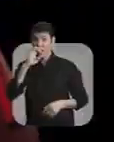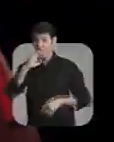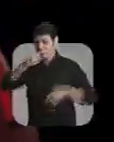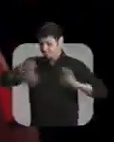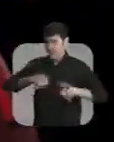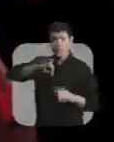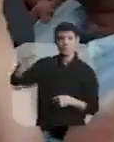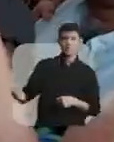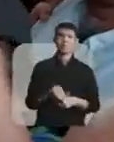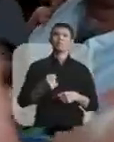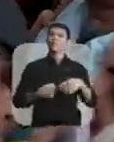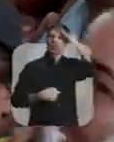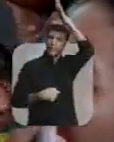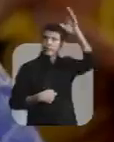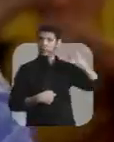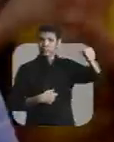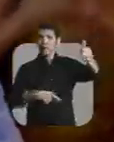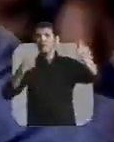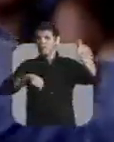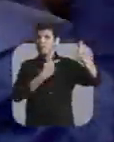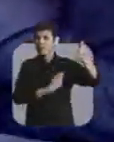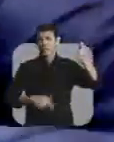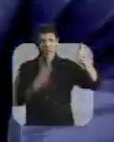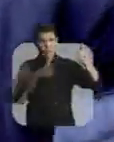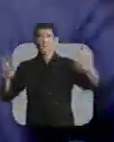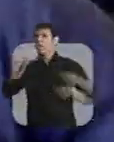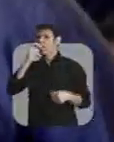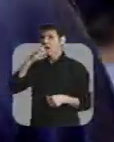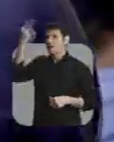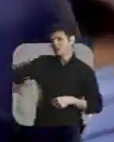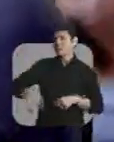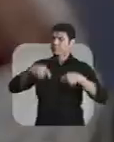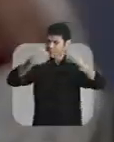Pra crescer tem que mudar. Novo Amazonas começa aqui. Ô, Eduardo Braga!